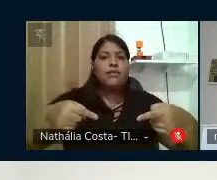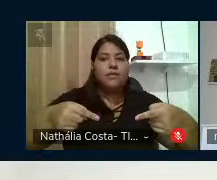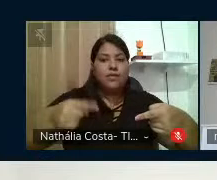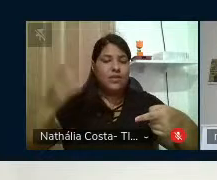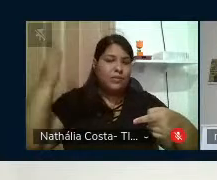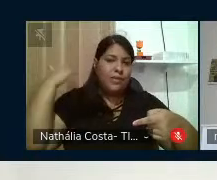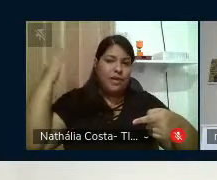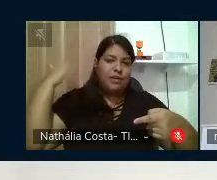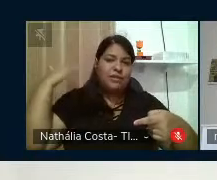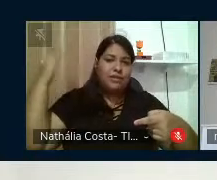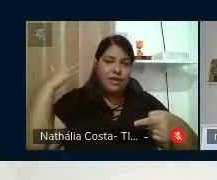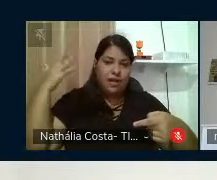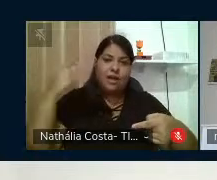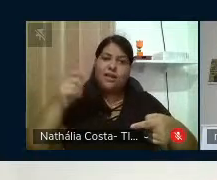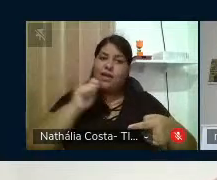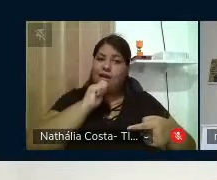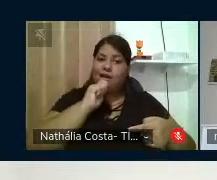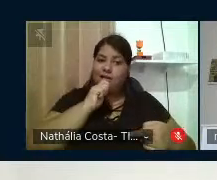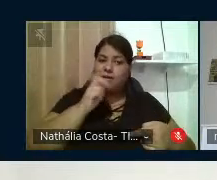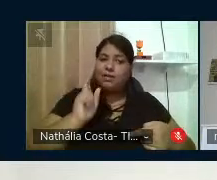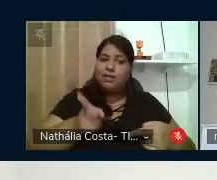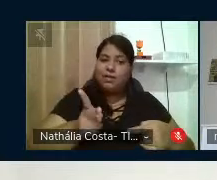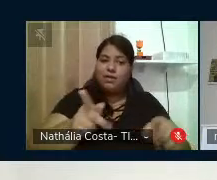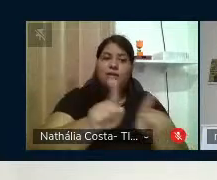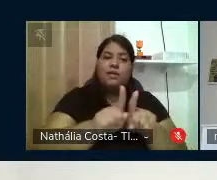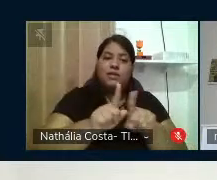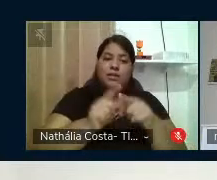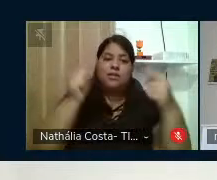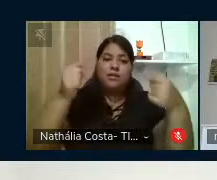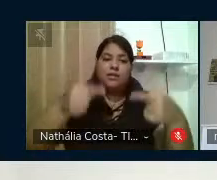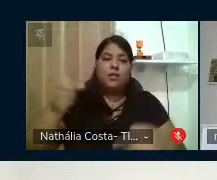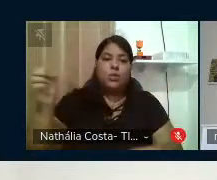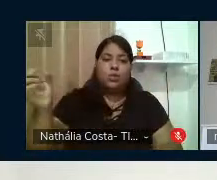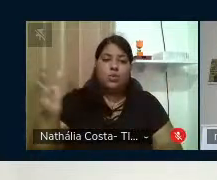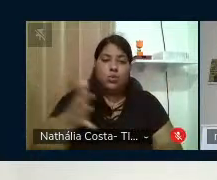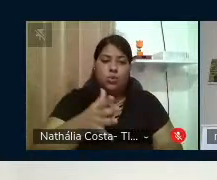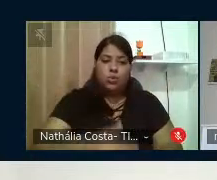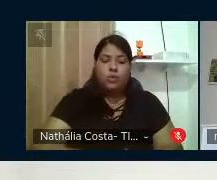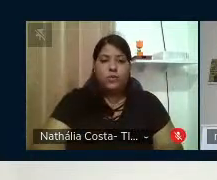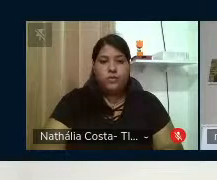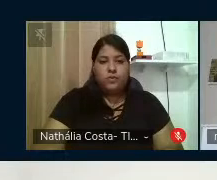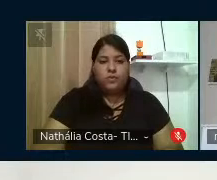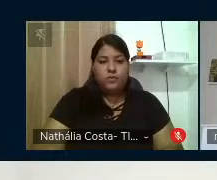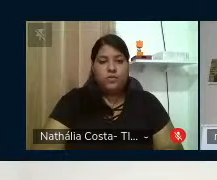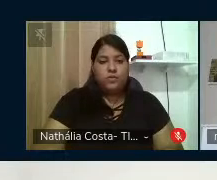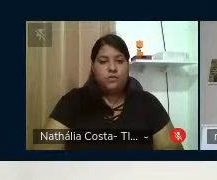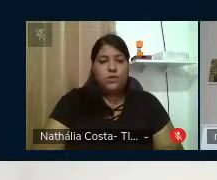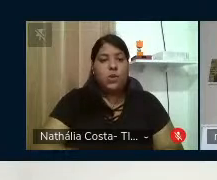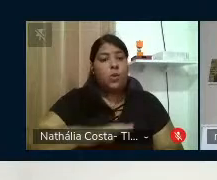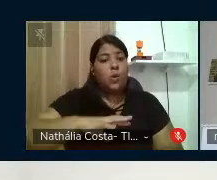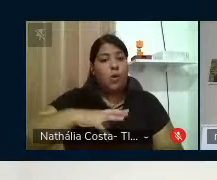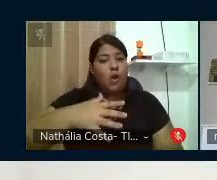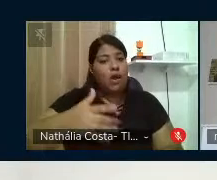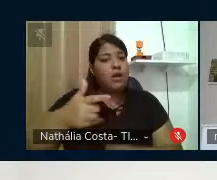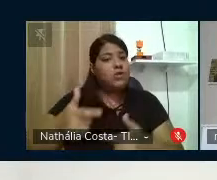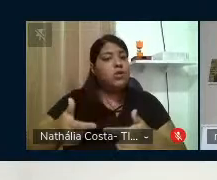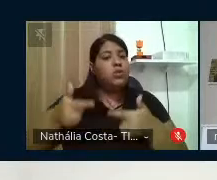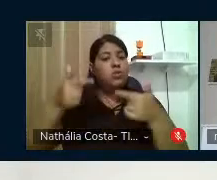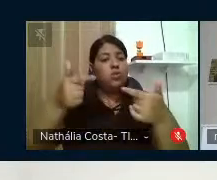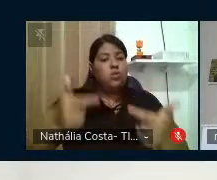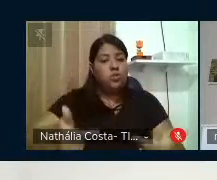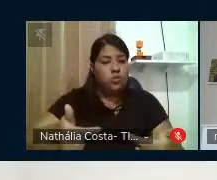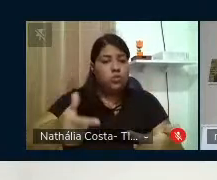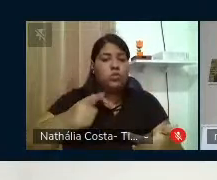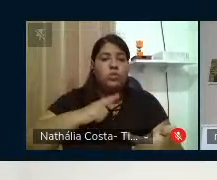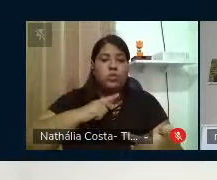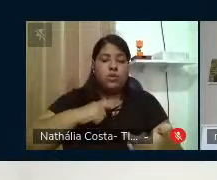desafios do passado e que ainda persistem e os novos desafios. Coragem, luta. Paulo Freire